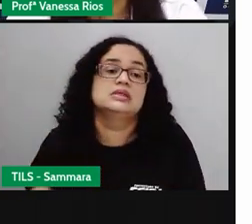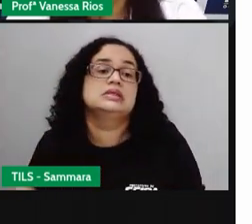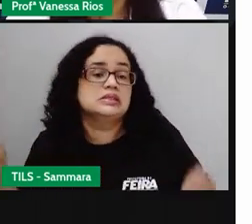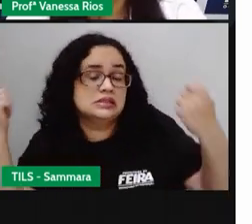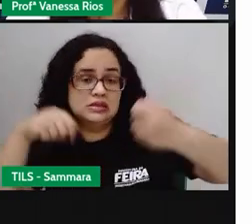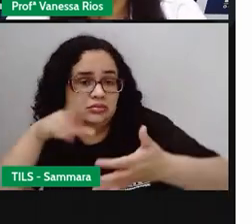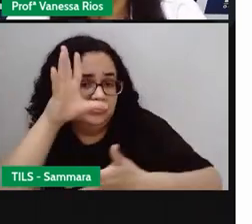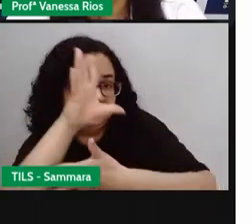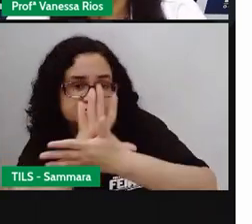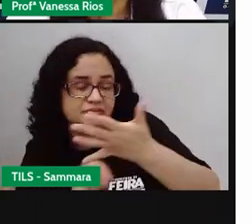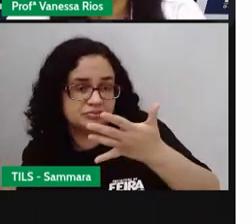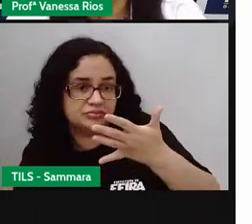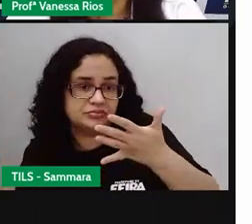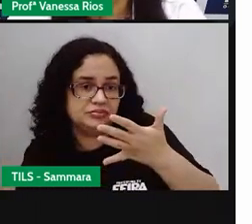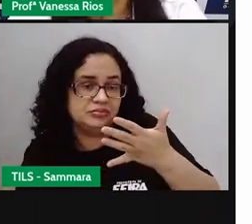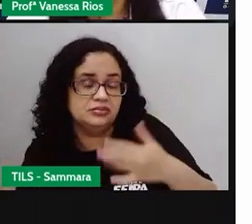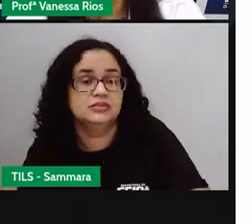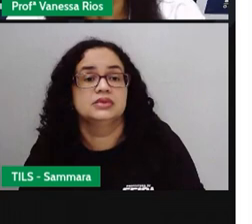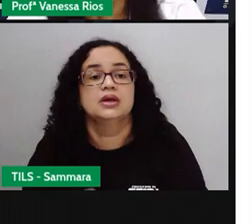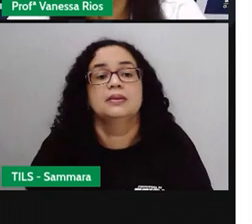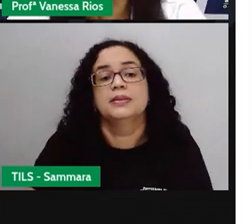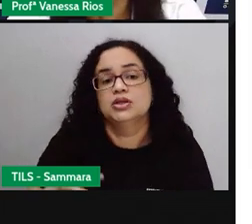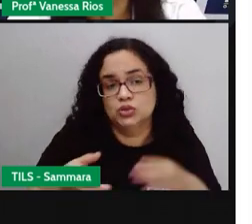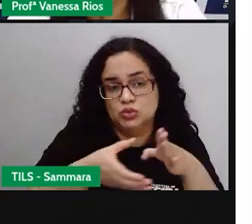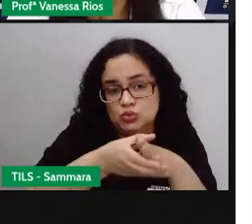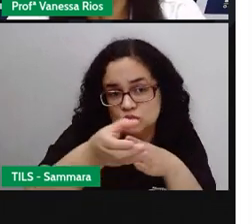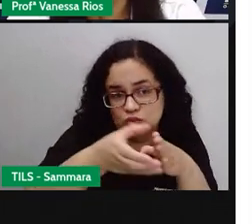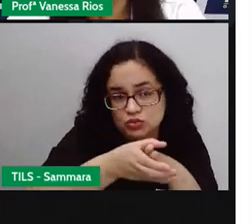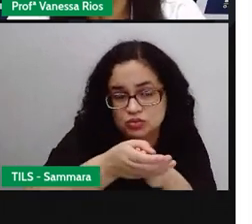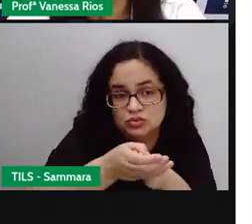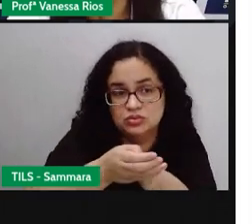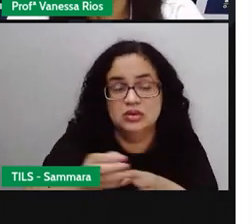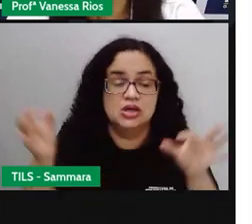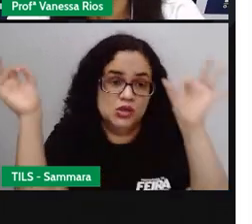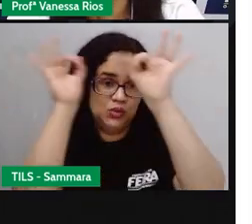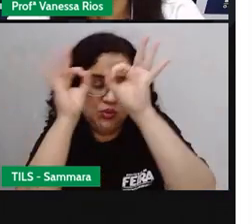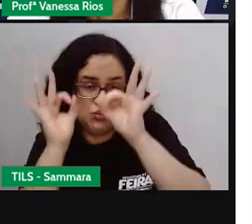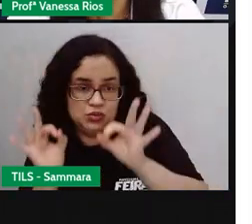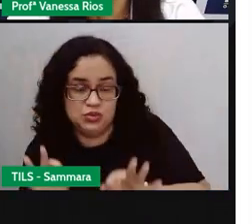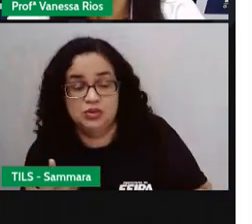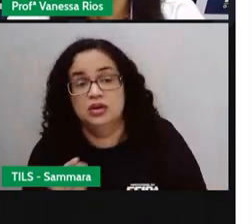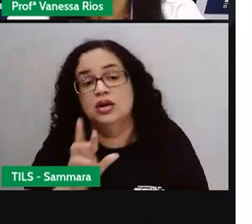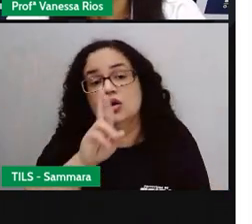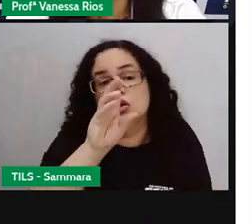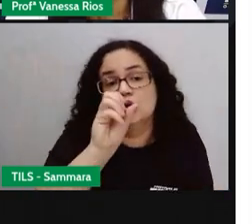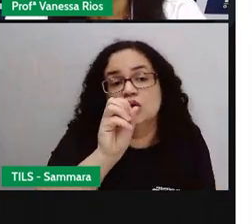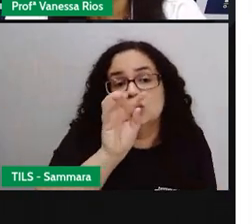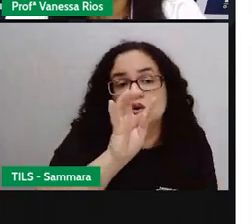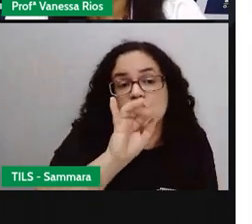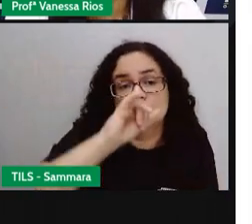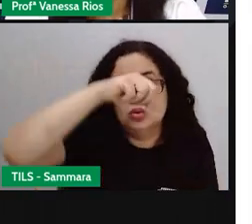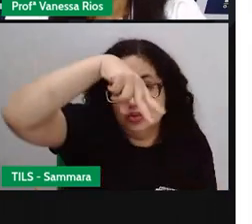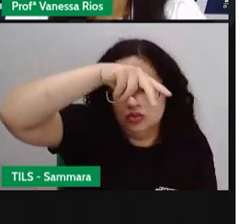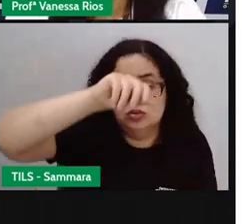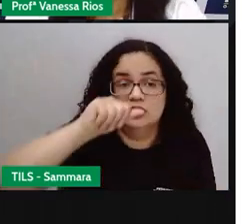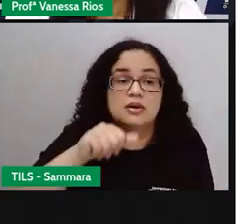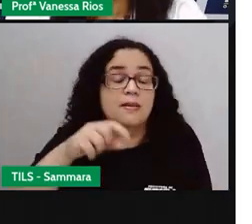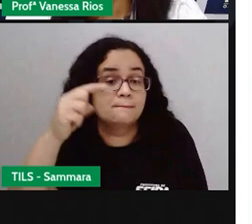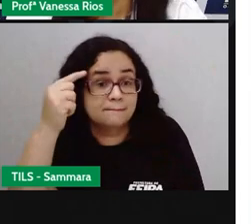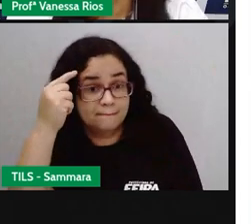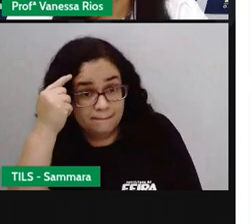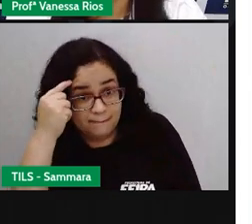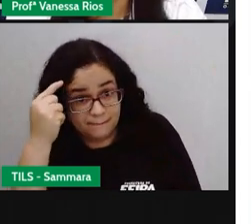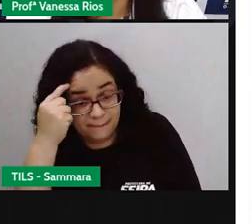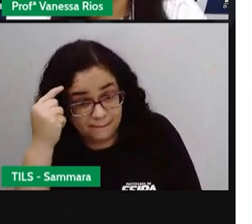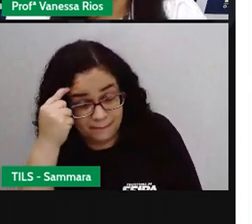necessariamente estarem anotadas mas é uma dica que a pro deixa né organização da rotina e aí pensando